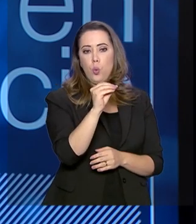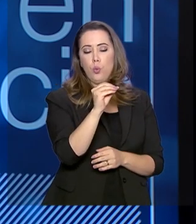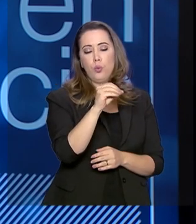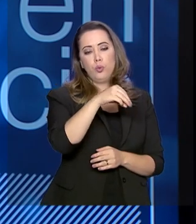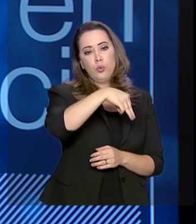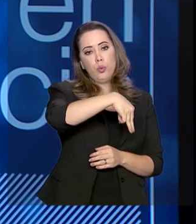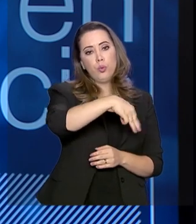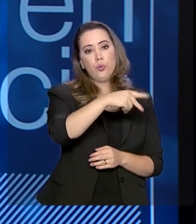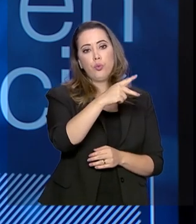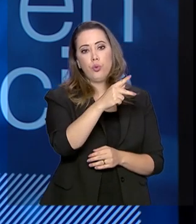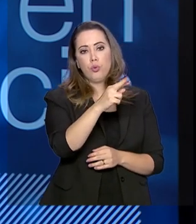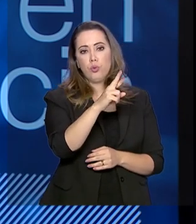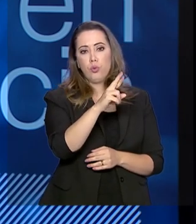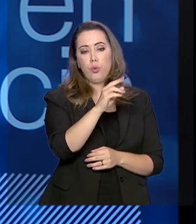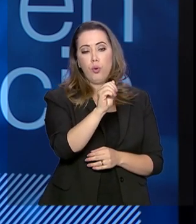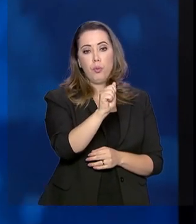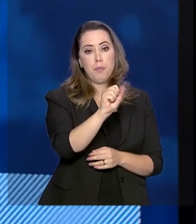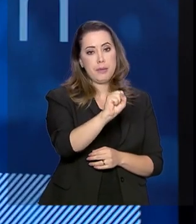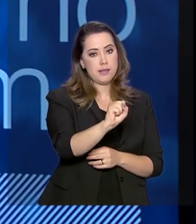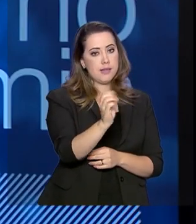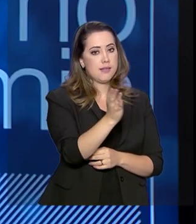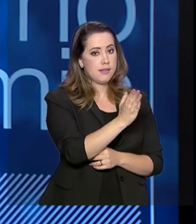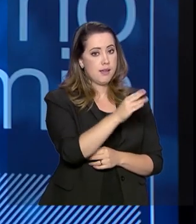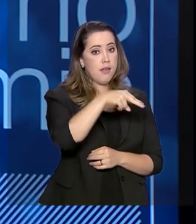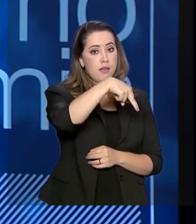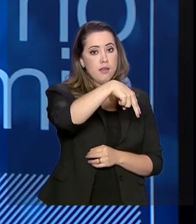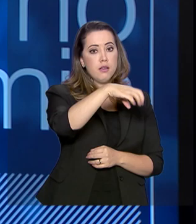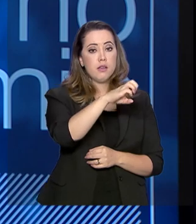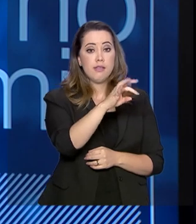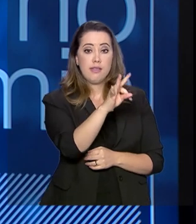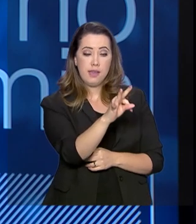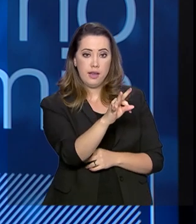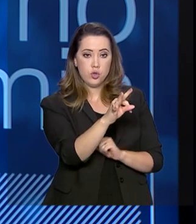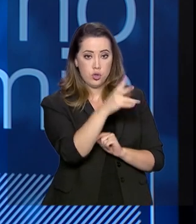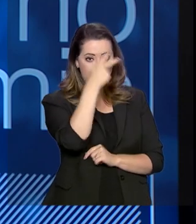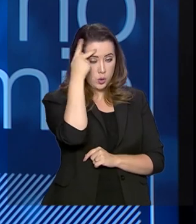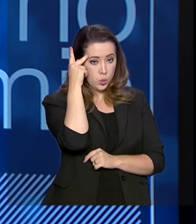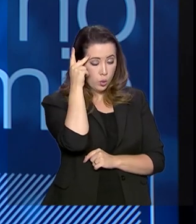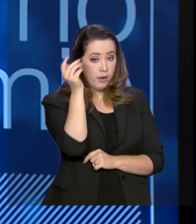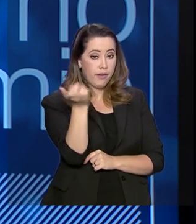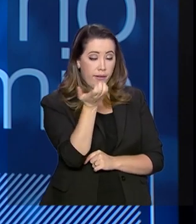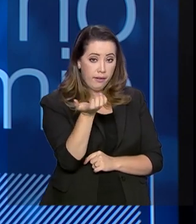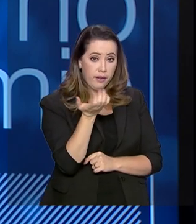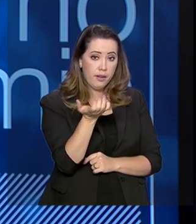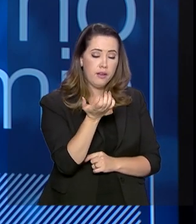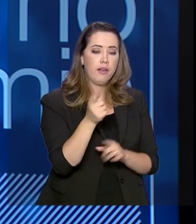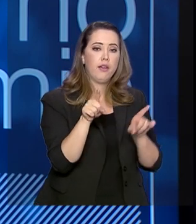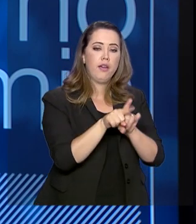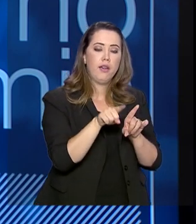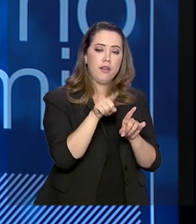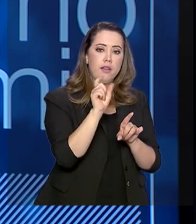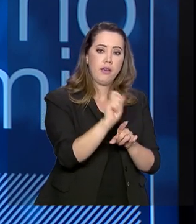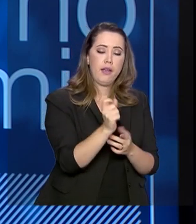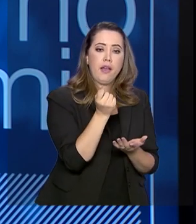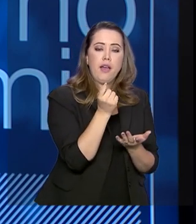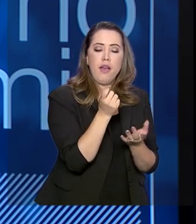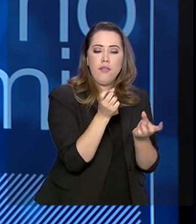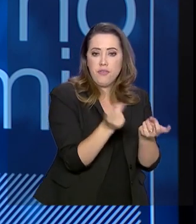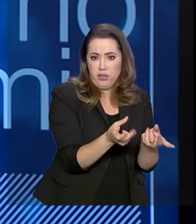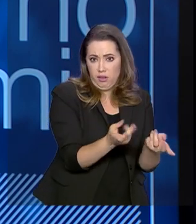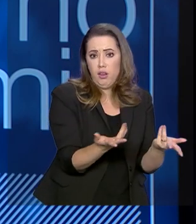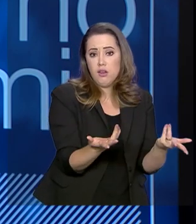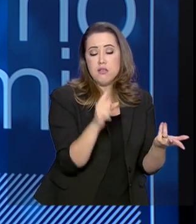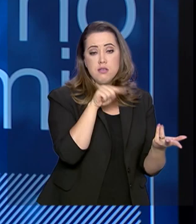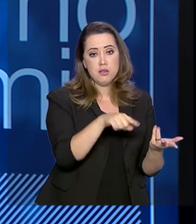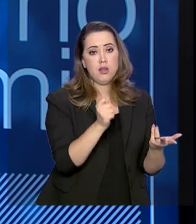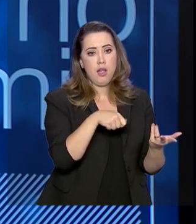voltada para o licitante, para os fornecedores. Então, aquele que se cadastra no aplicativo, ele recebe por meio de push no próprio